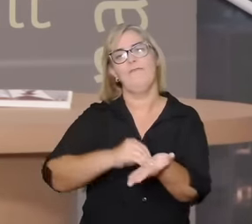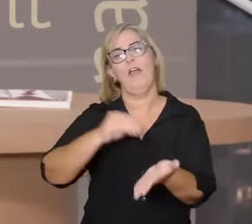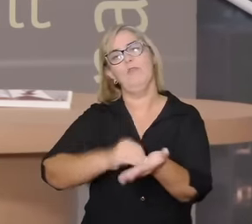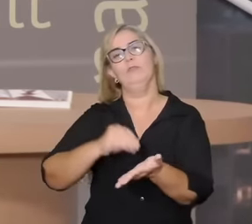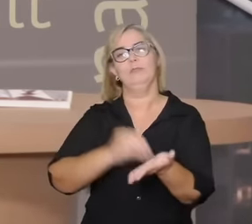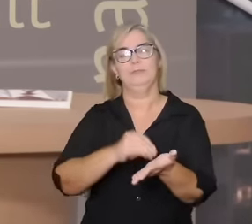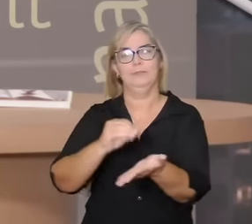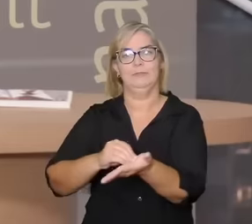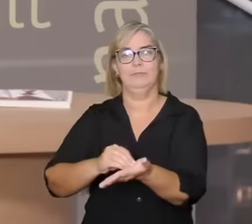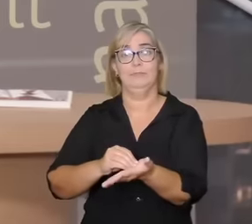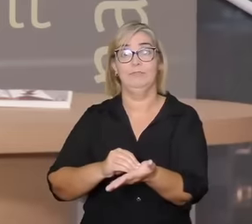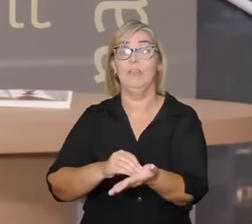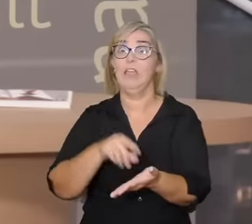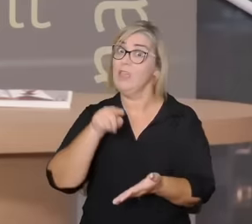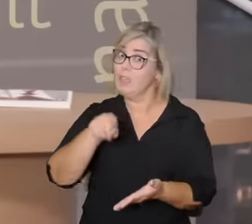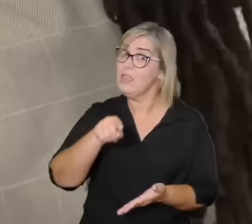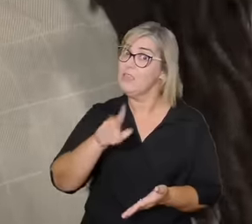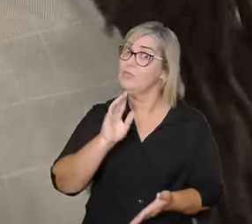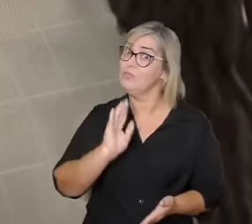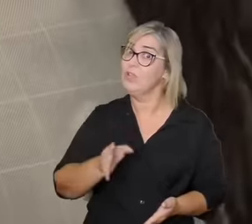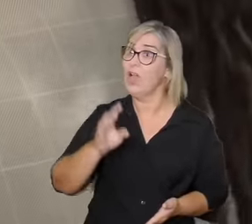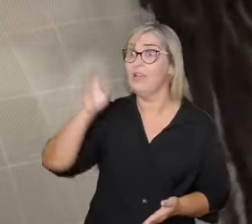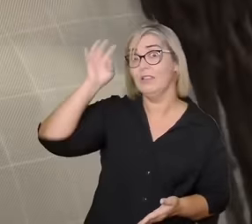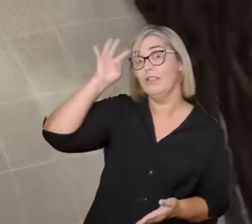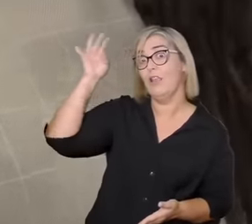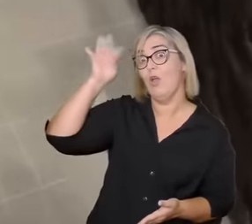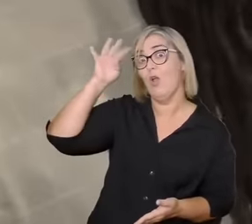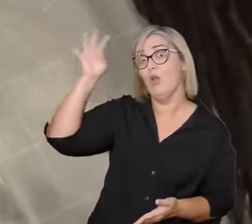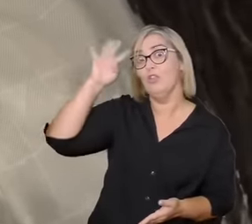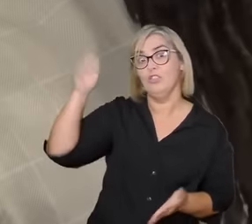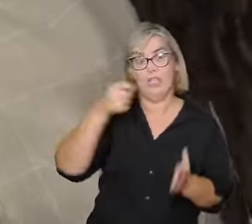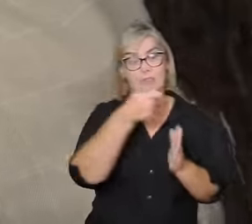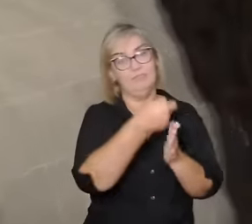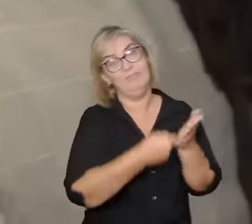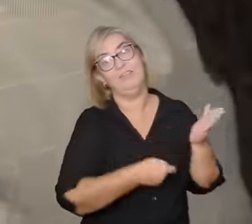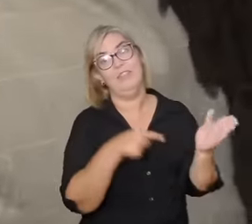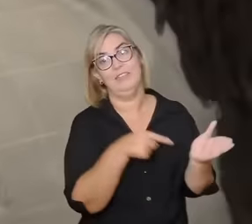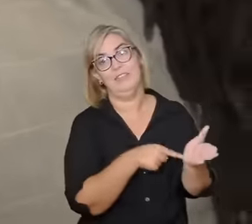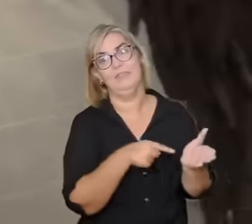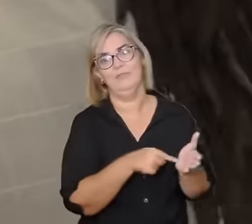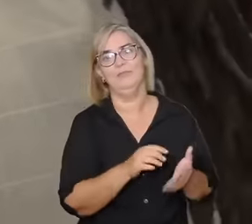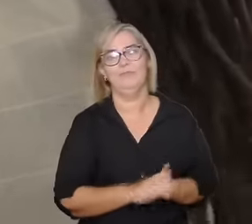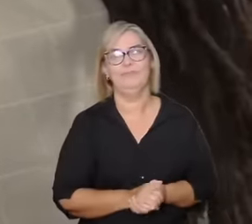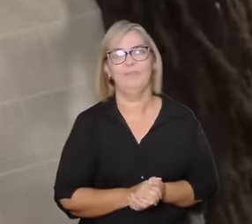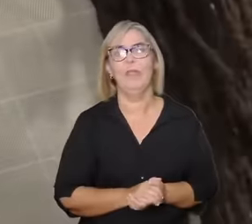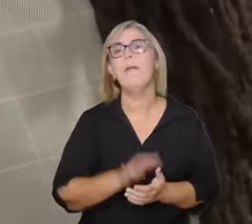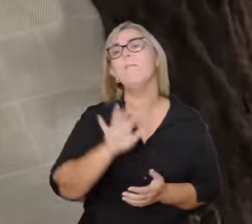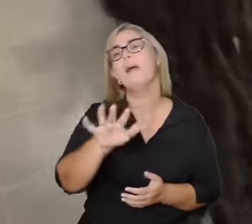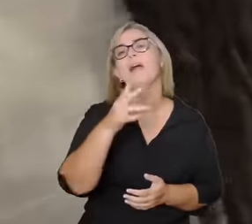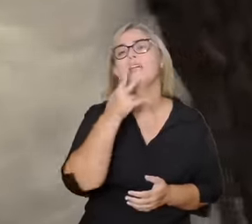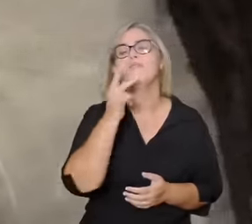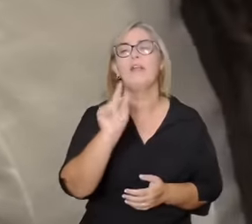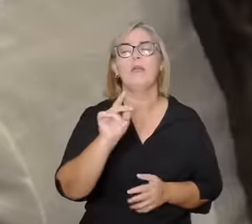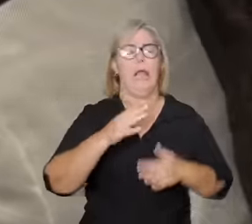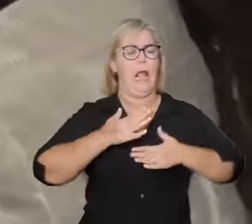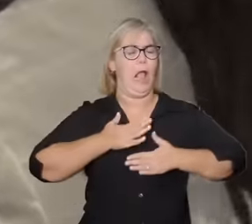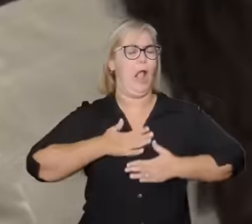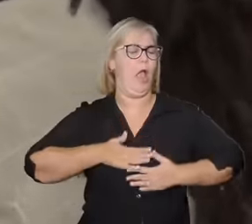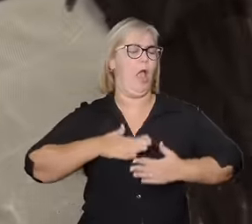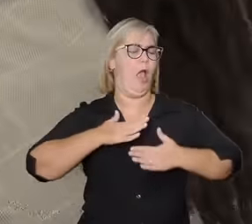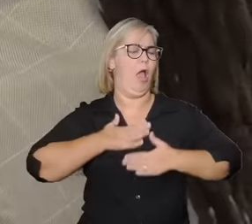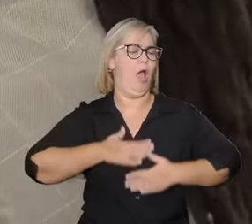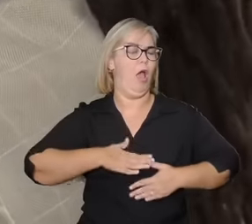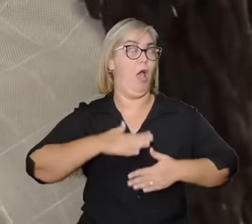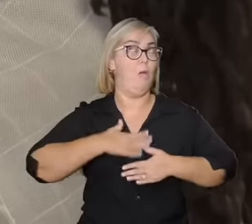princípio teológico religioso a terra prometida não para todo mundo ou a gente nasce prometido porque nasceu de uma